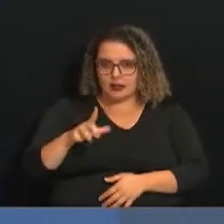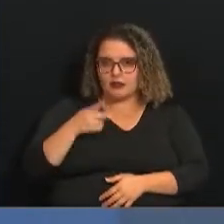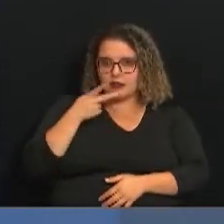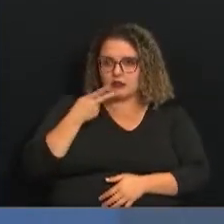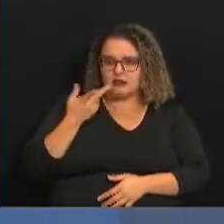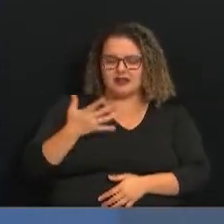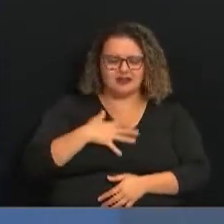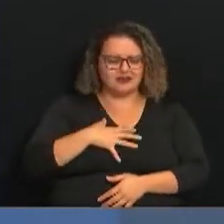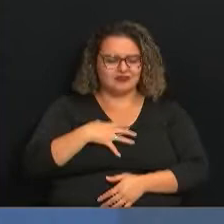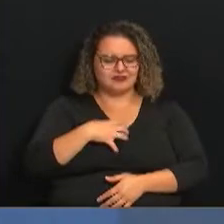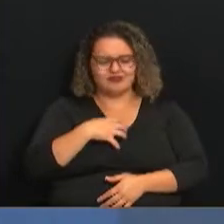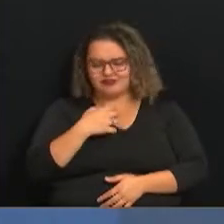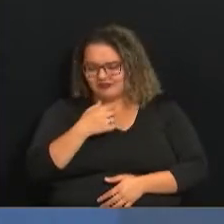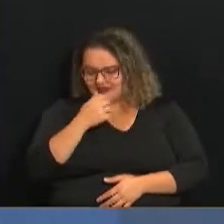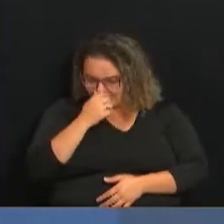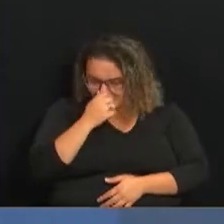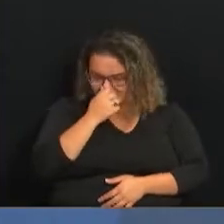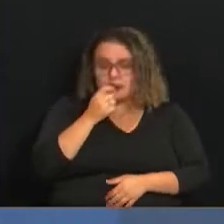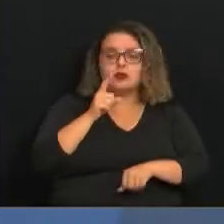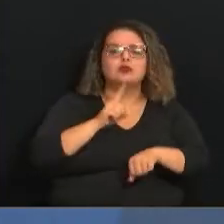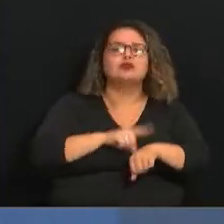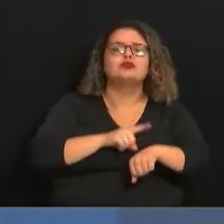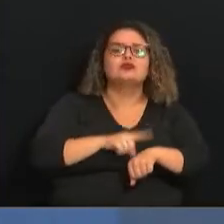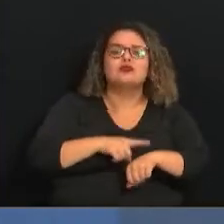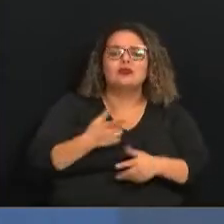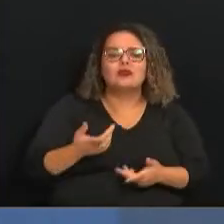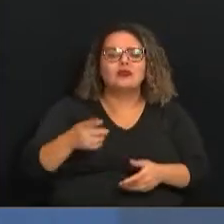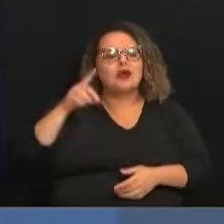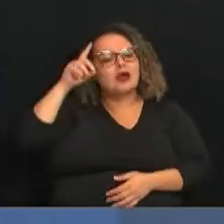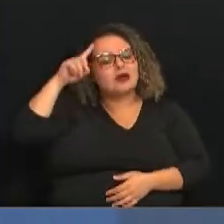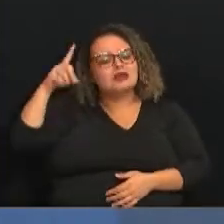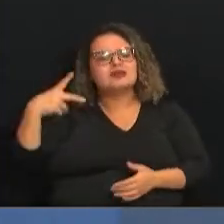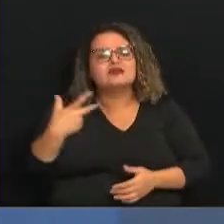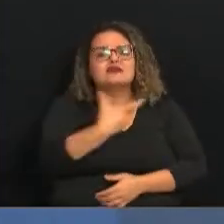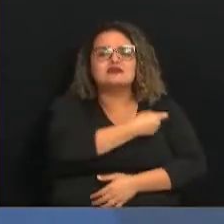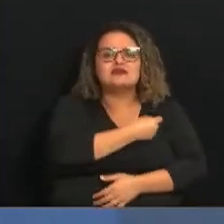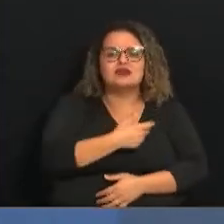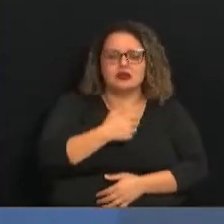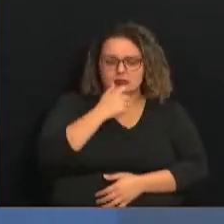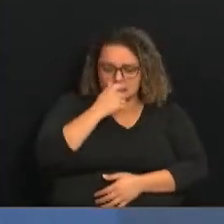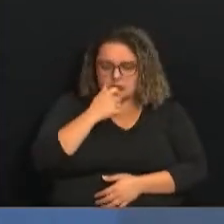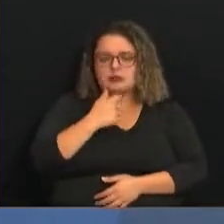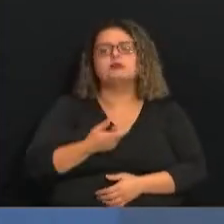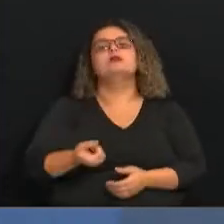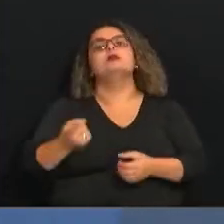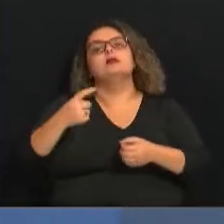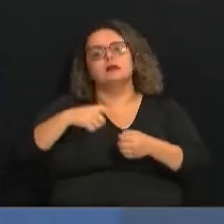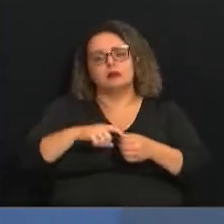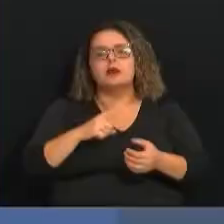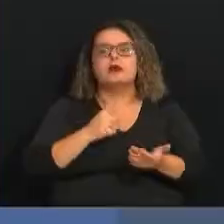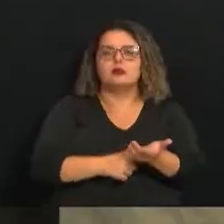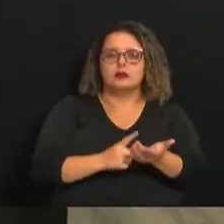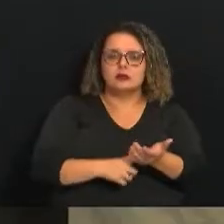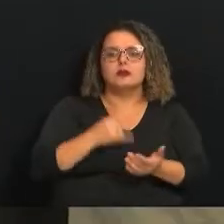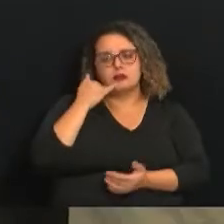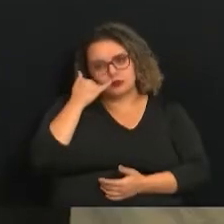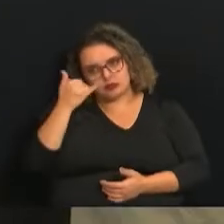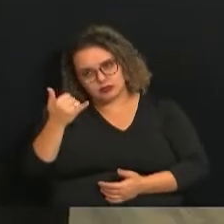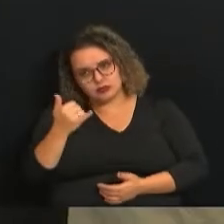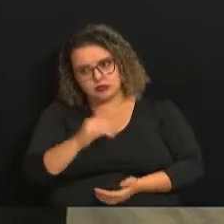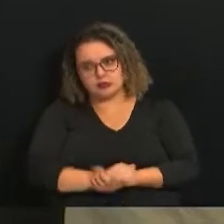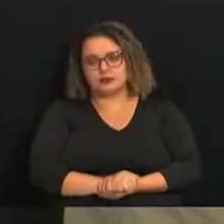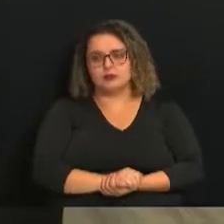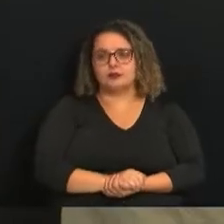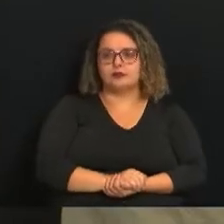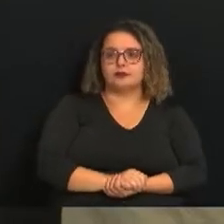gripado, perdi a data porque no dia da vacinação eu estava gripado. Reagente também através do Disque Saúde aqui em Campinas. Mirna Abreu,